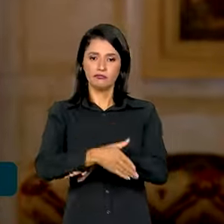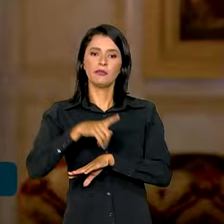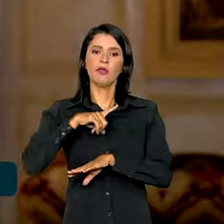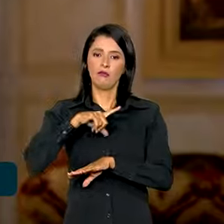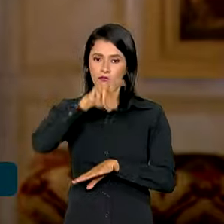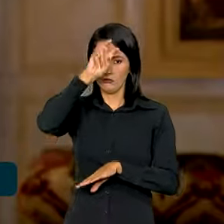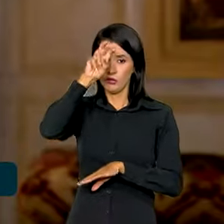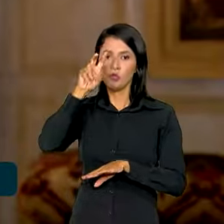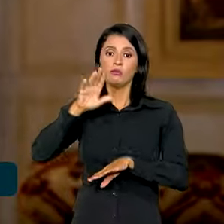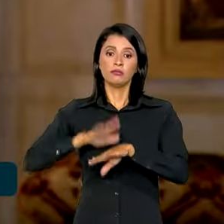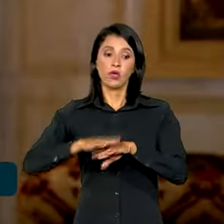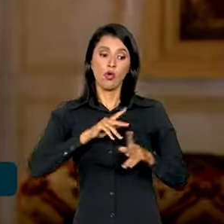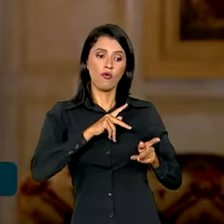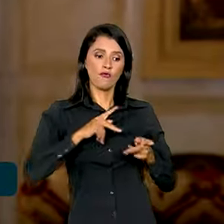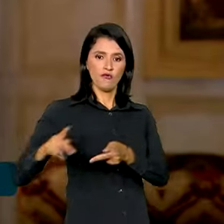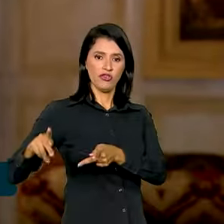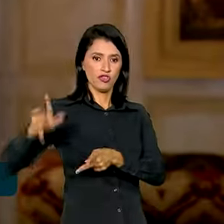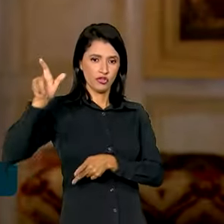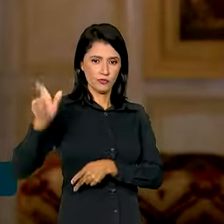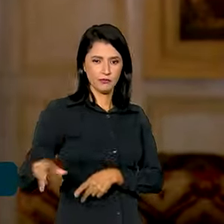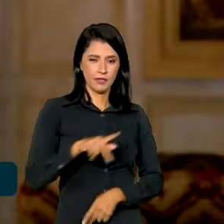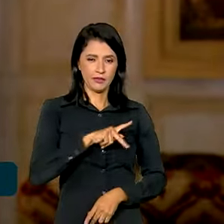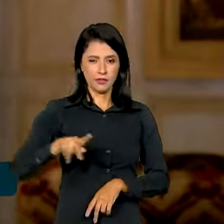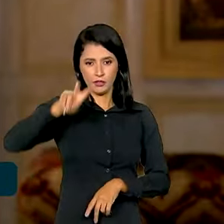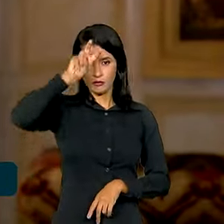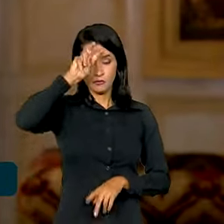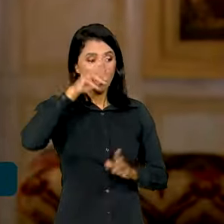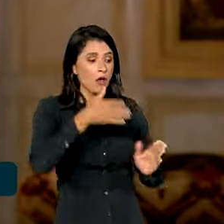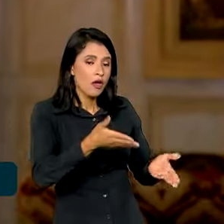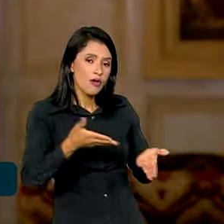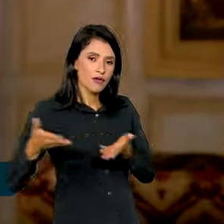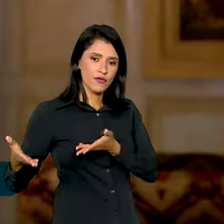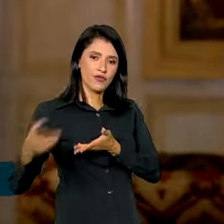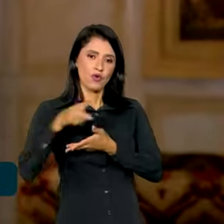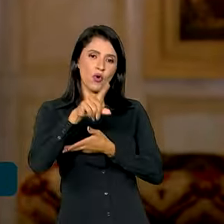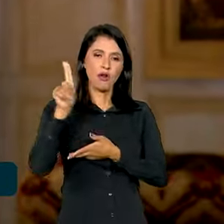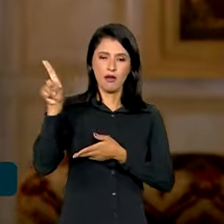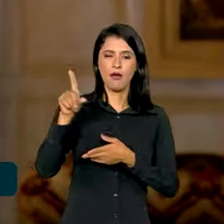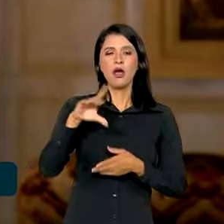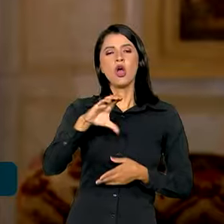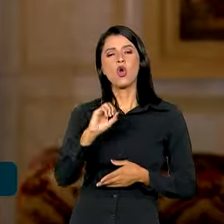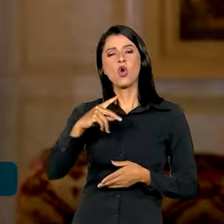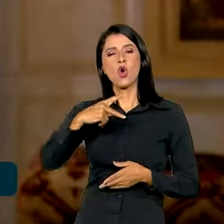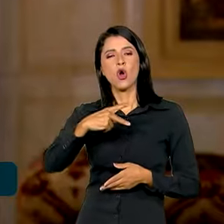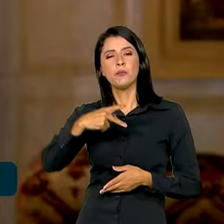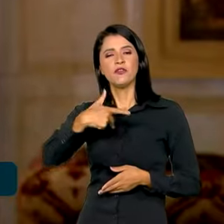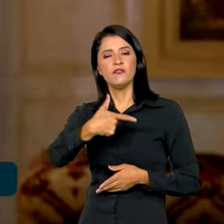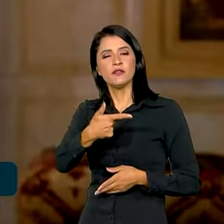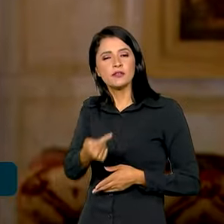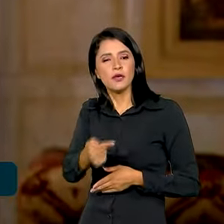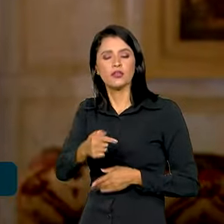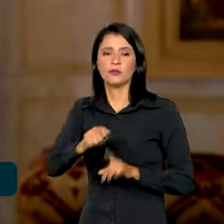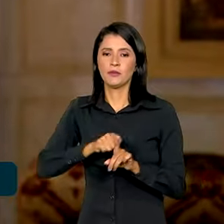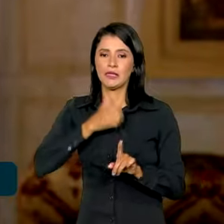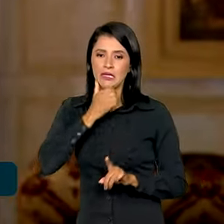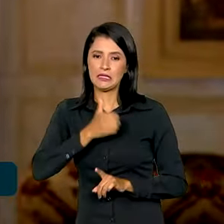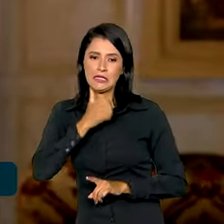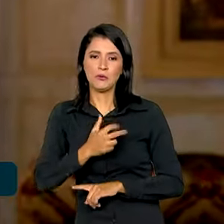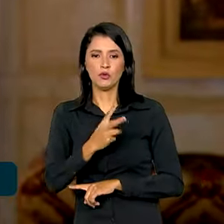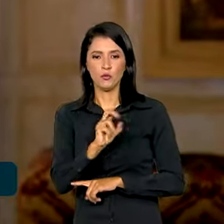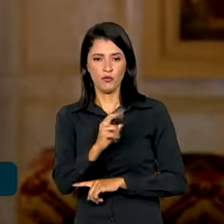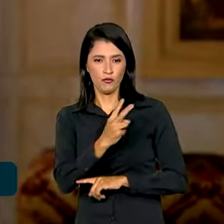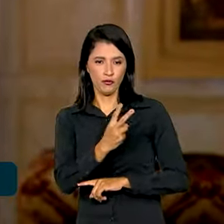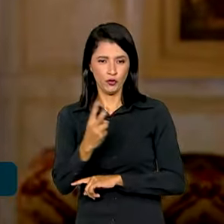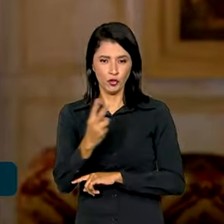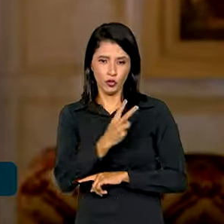convite. O próprio presidente egípcio convidou Lula durante a COP 27, em dezembro de 2022.